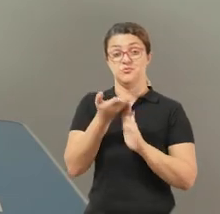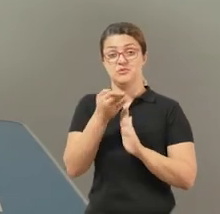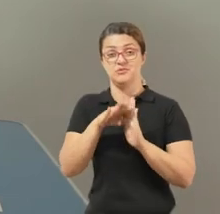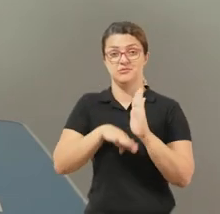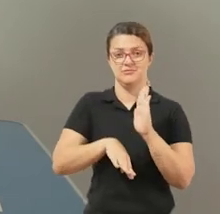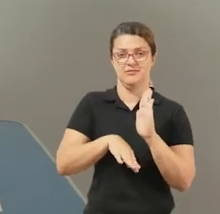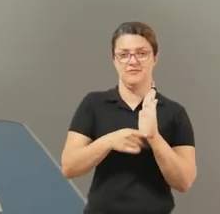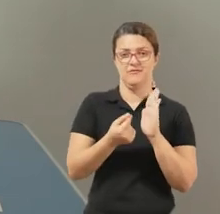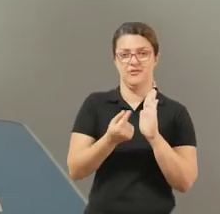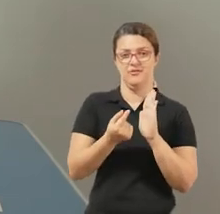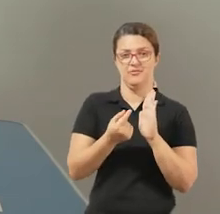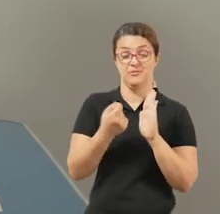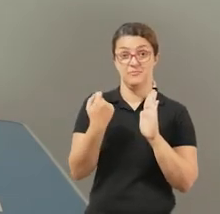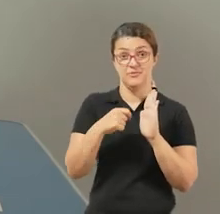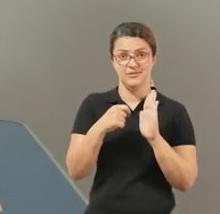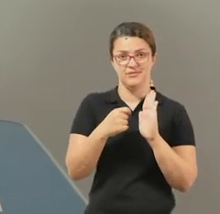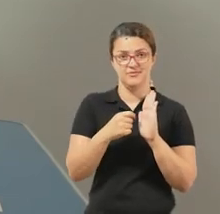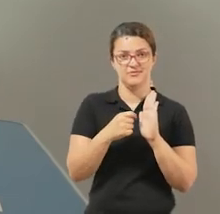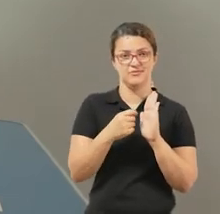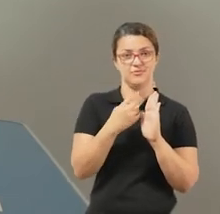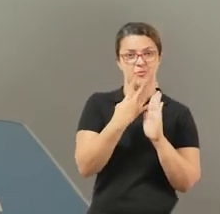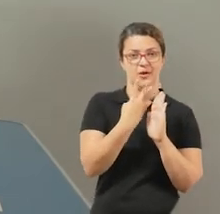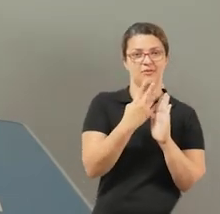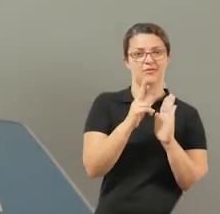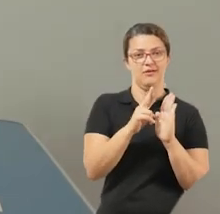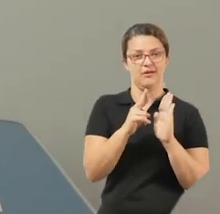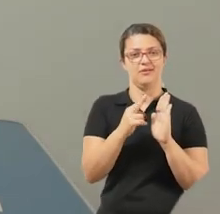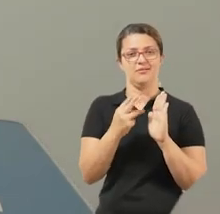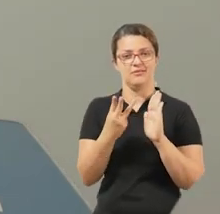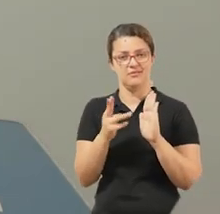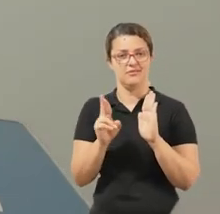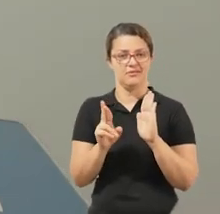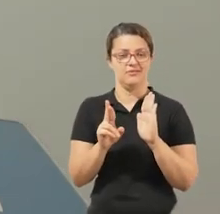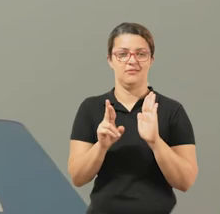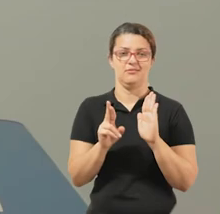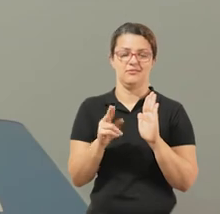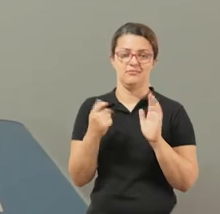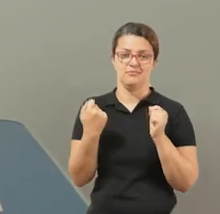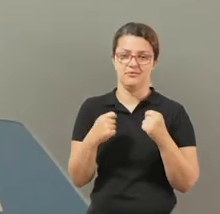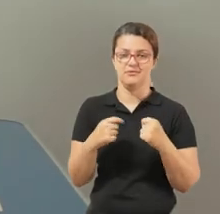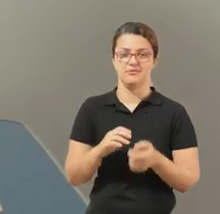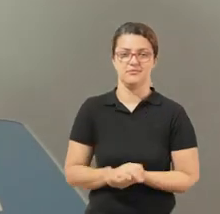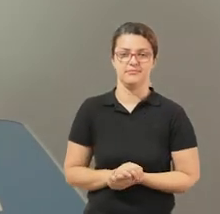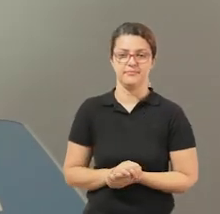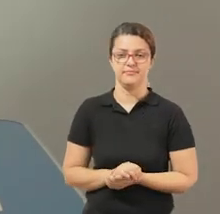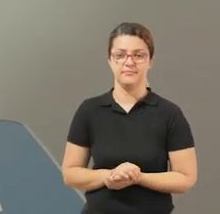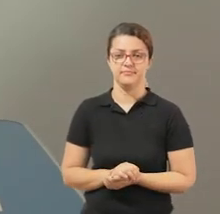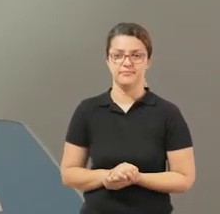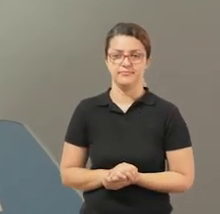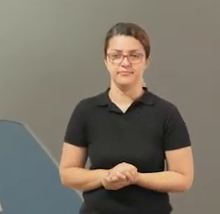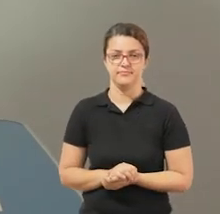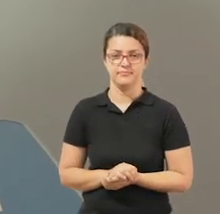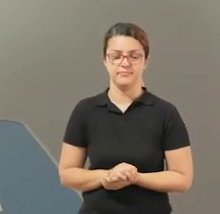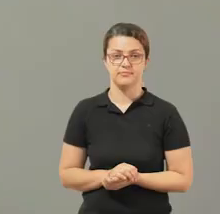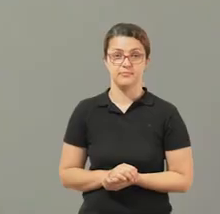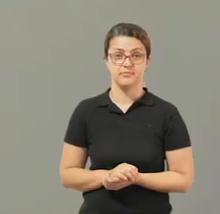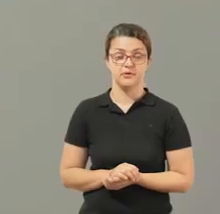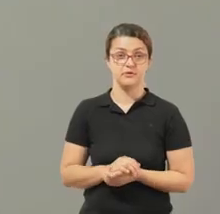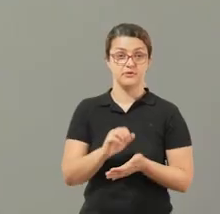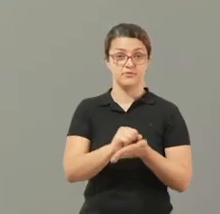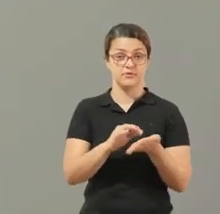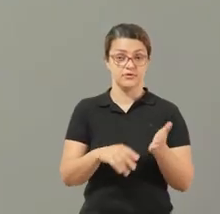ou descer o valor, vocês precisam arredondar. E por fim, na última atividade de história,